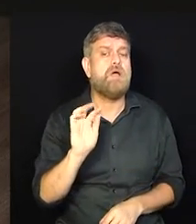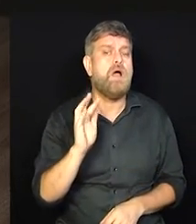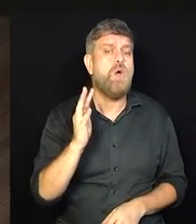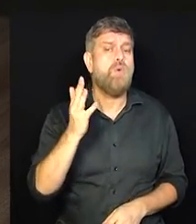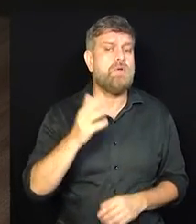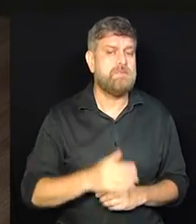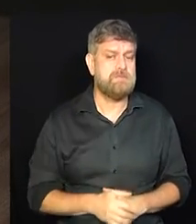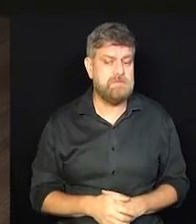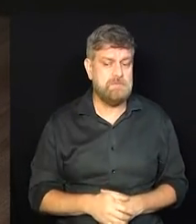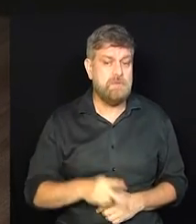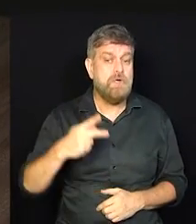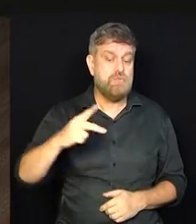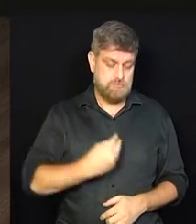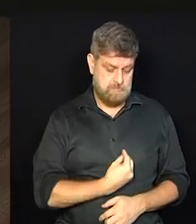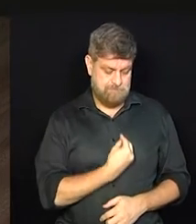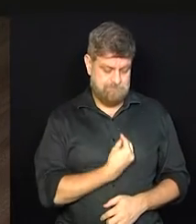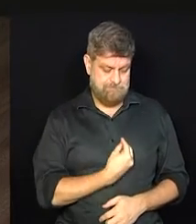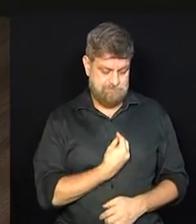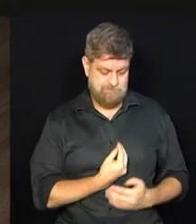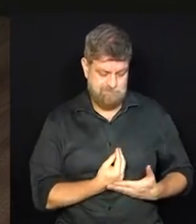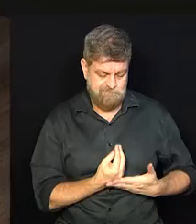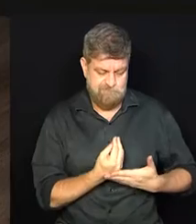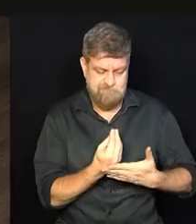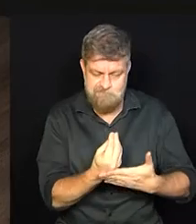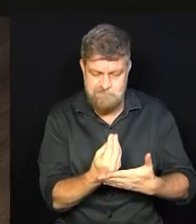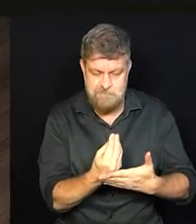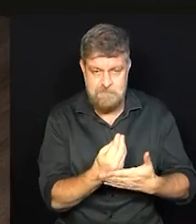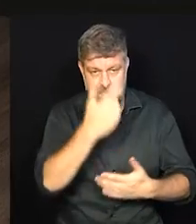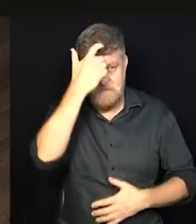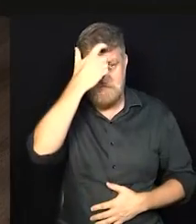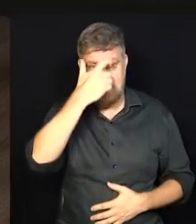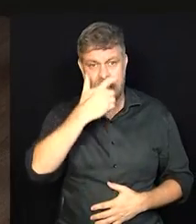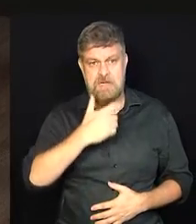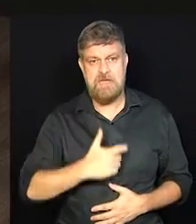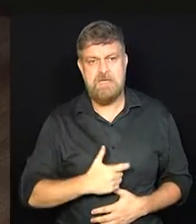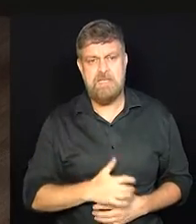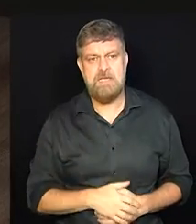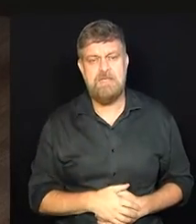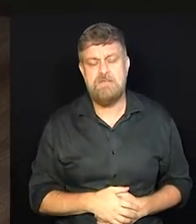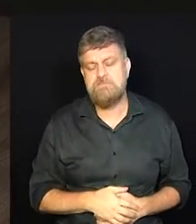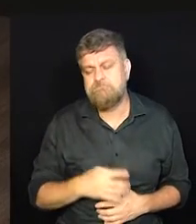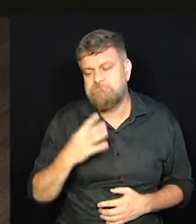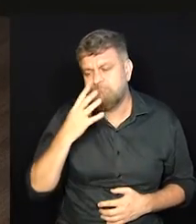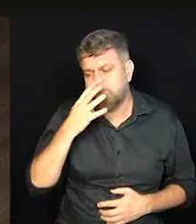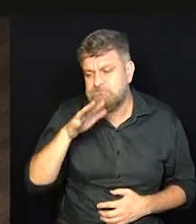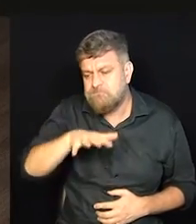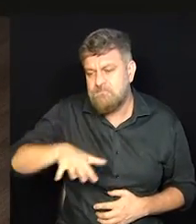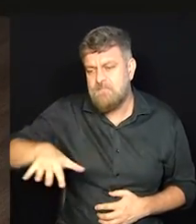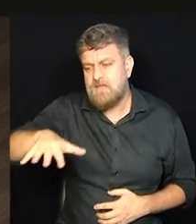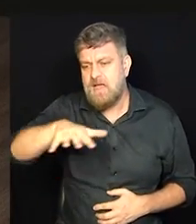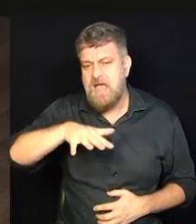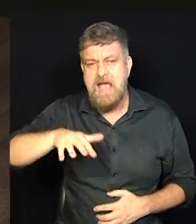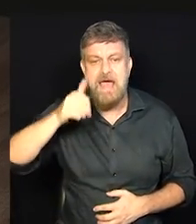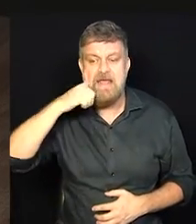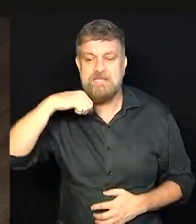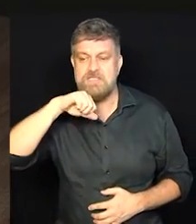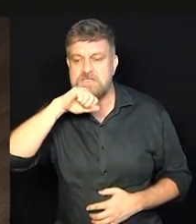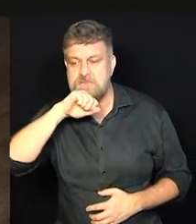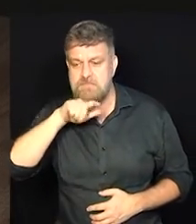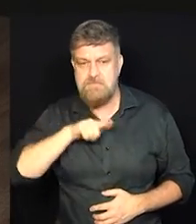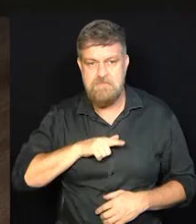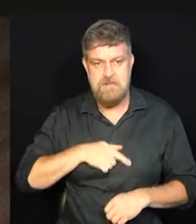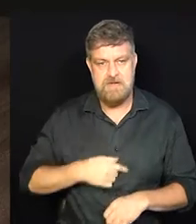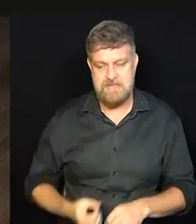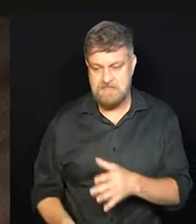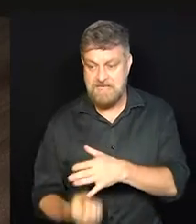que, da sua realidade, até que você fala, eu parti para me encantar e me envolver com esse mundo